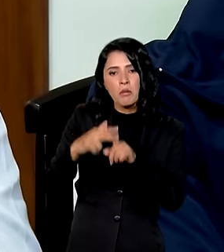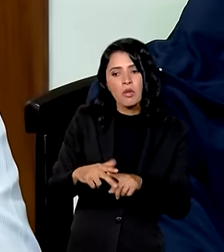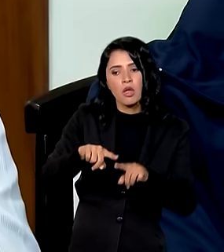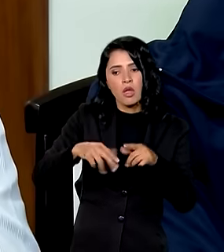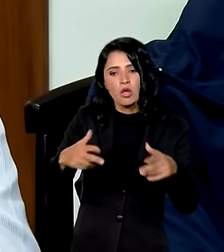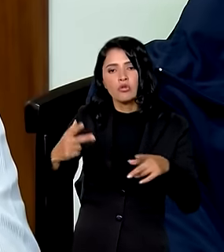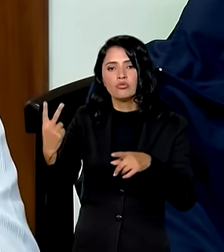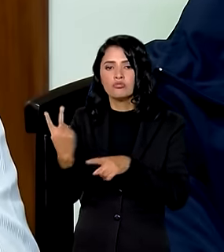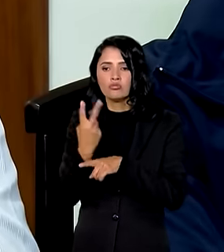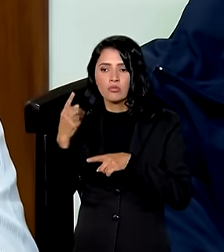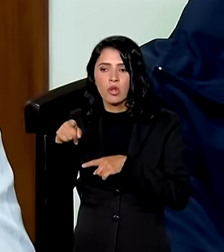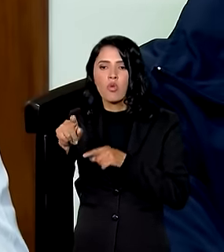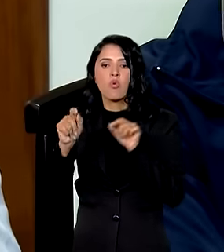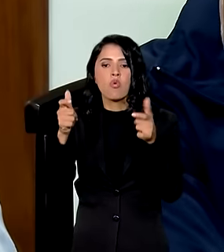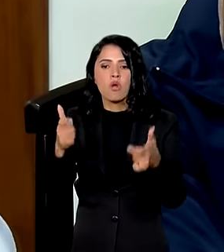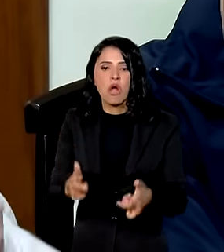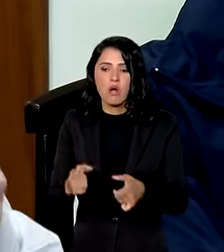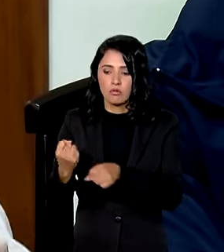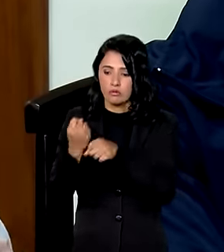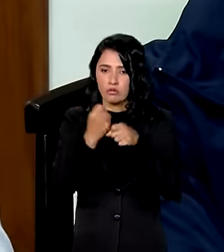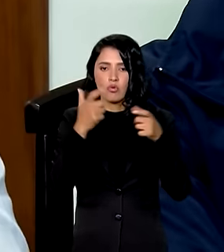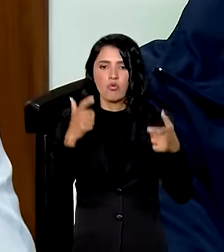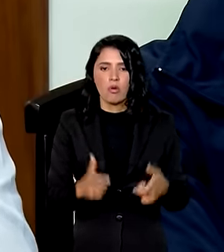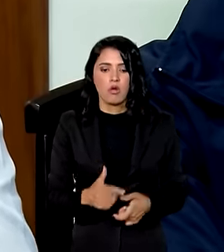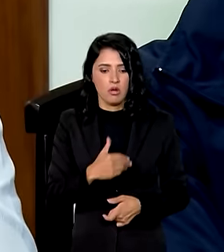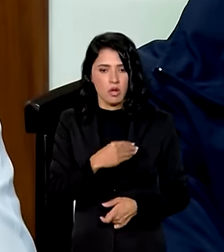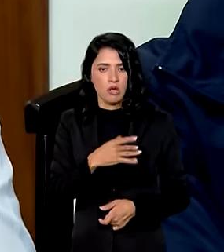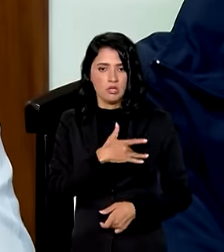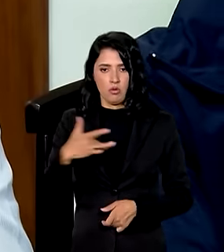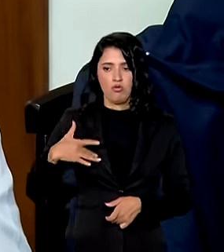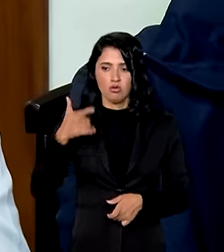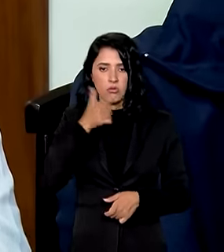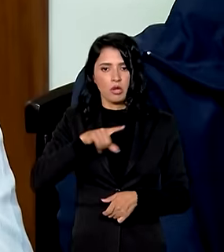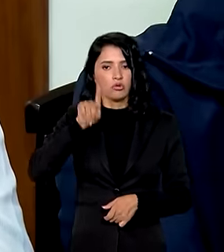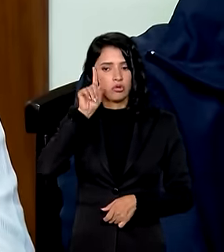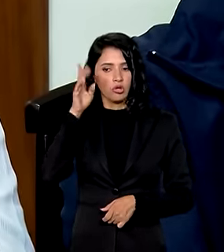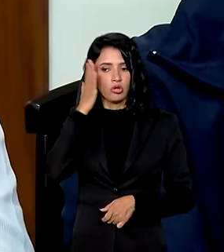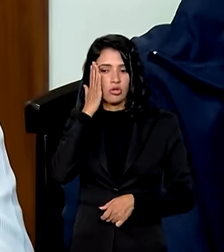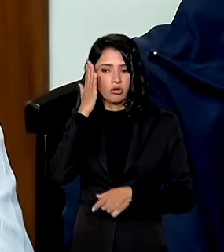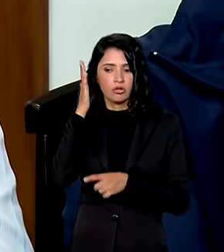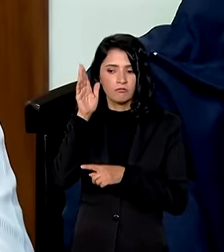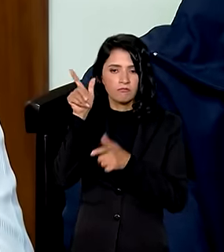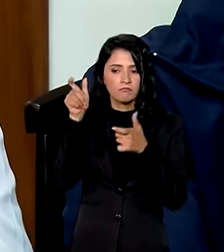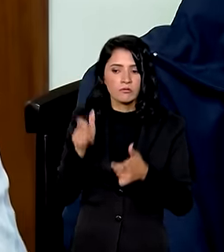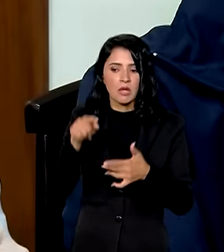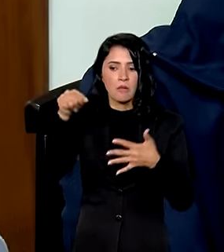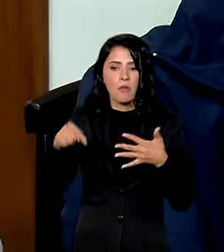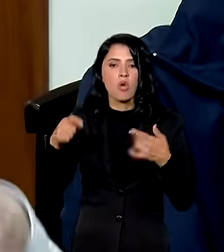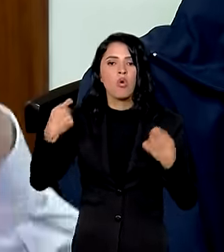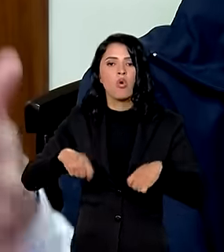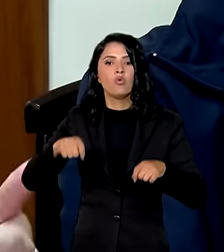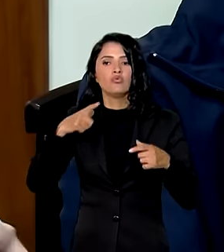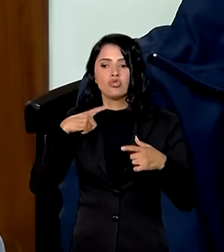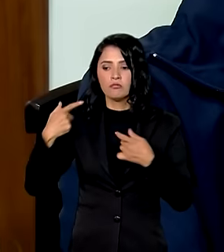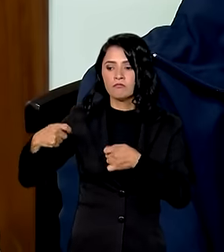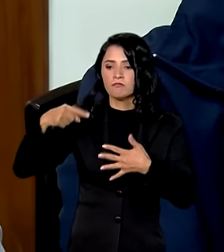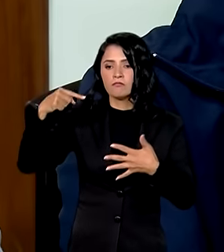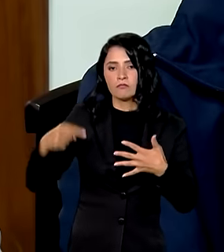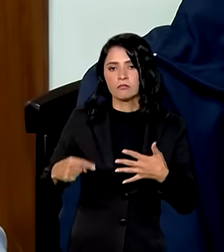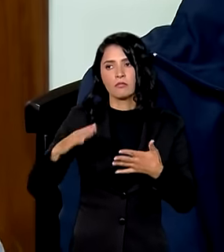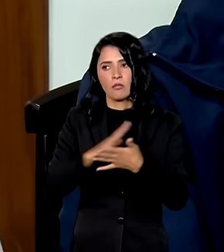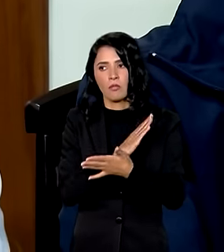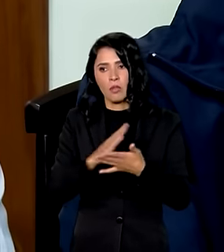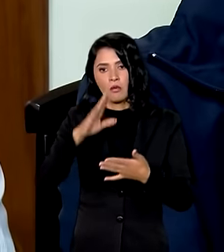construção de unidades de saúde exatamente para que a gente tenha esse mapeamento das necessidades então essas são algumas das